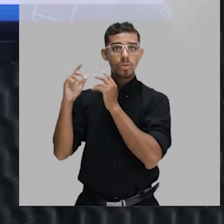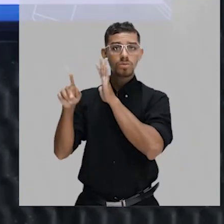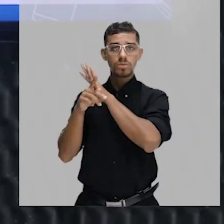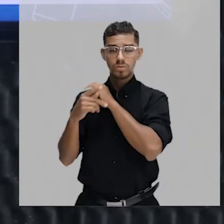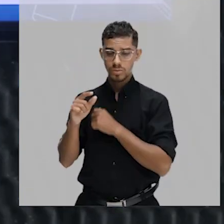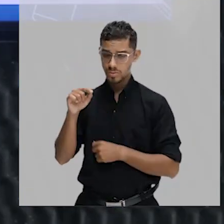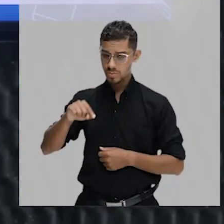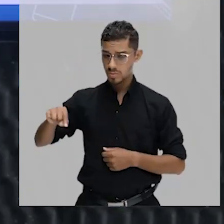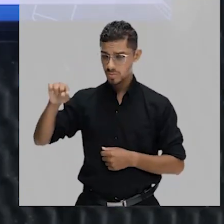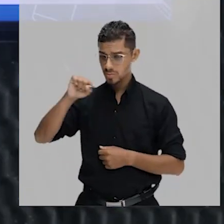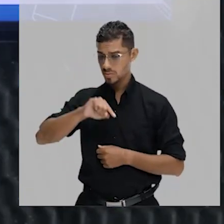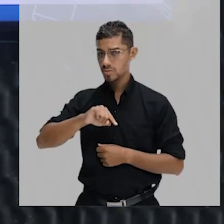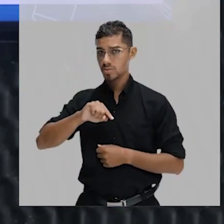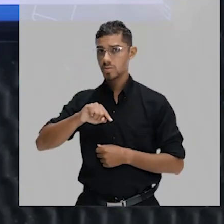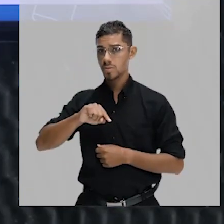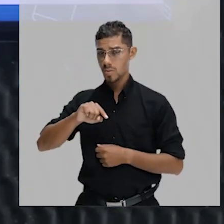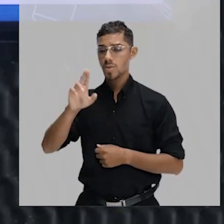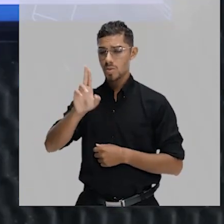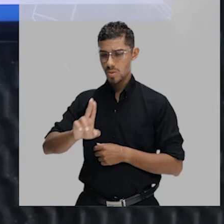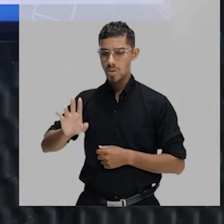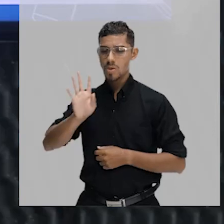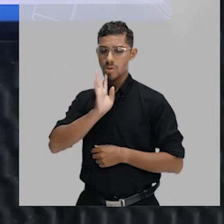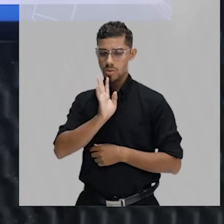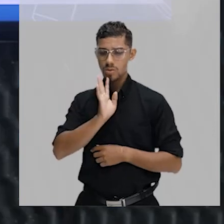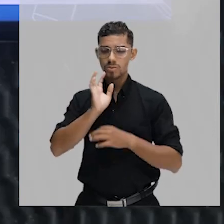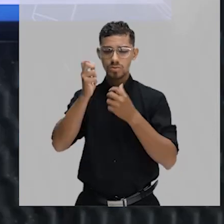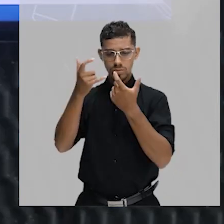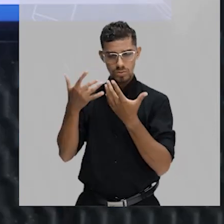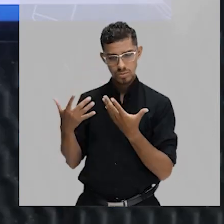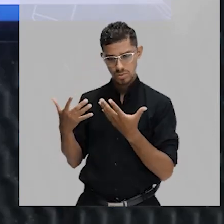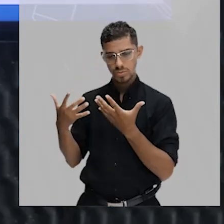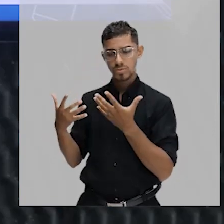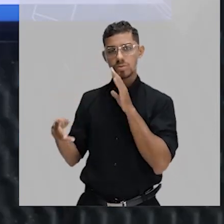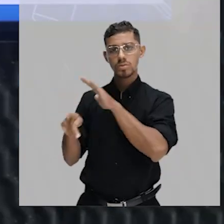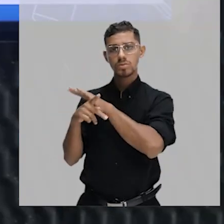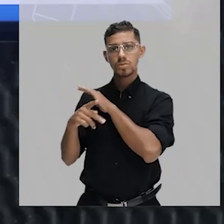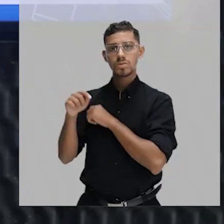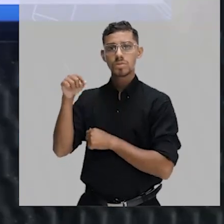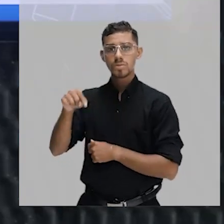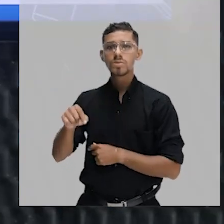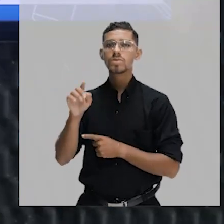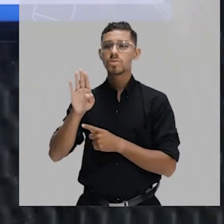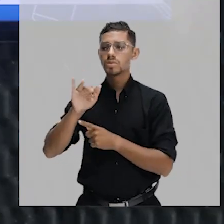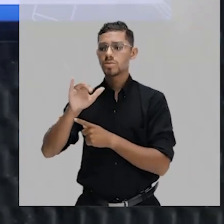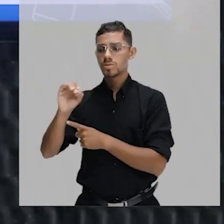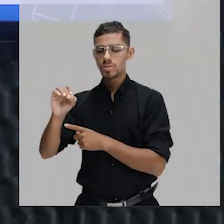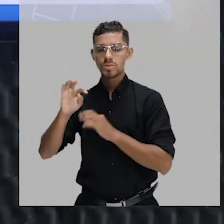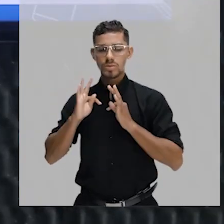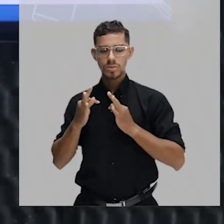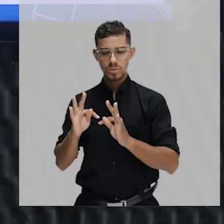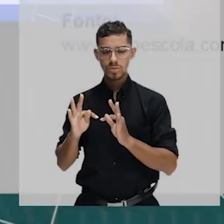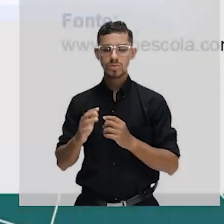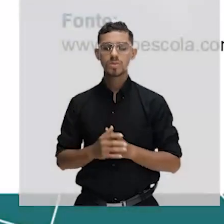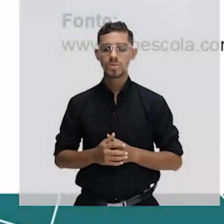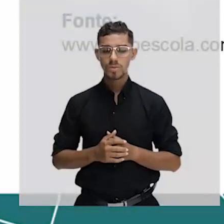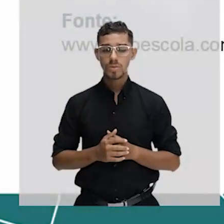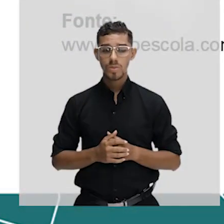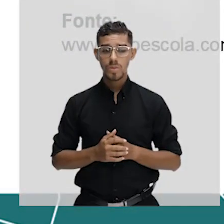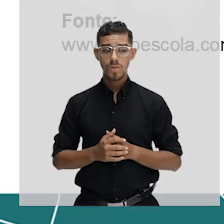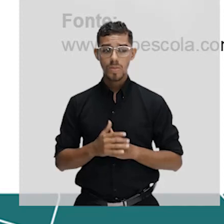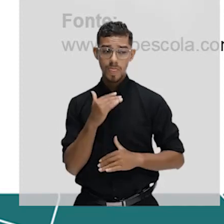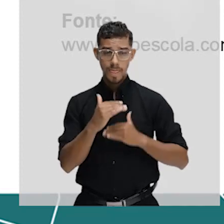tudo isso é utilizado conhecimento biotecnológico. Então o